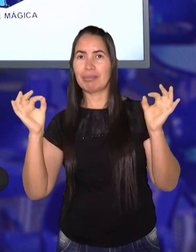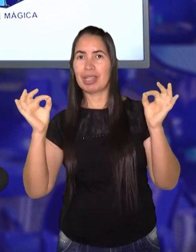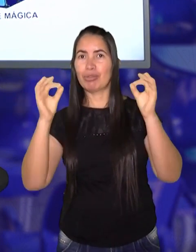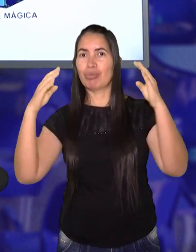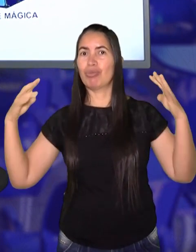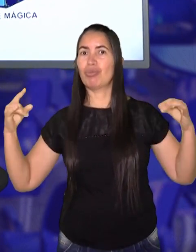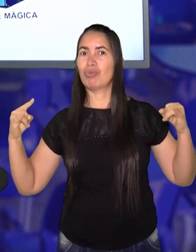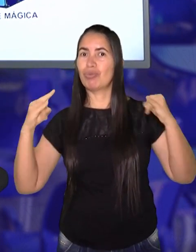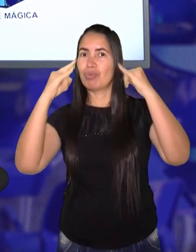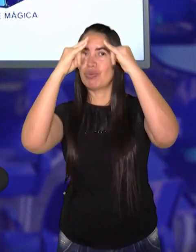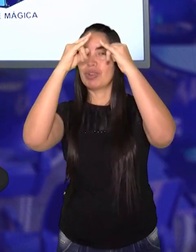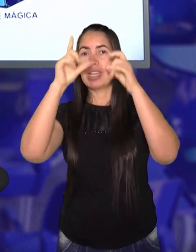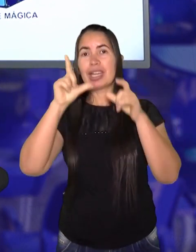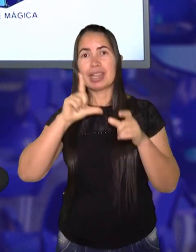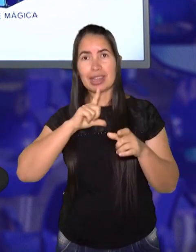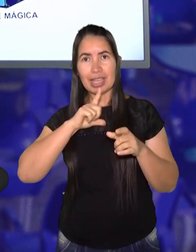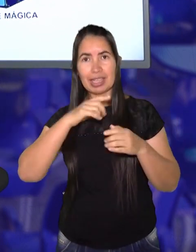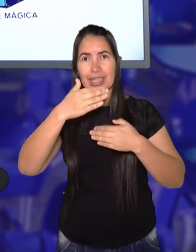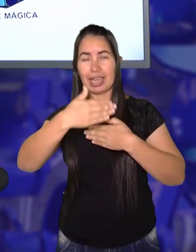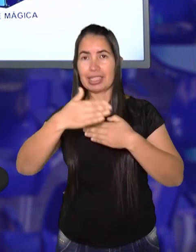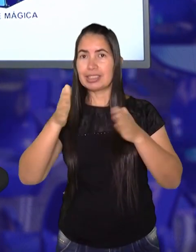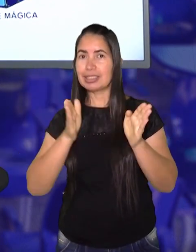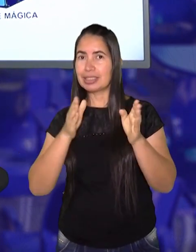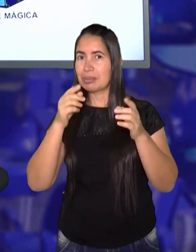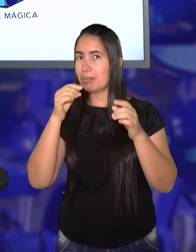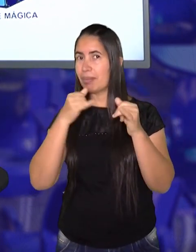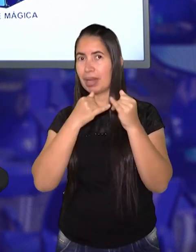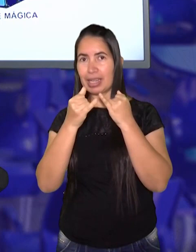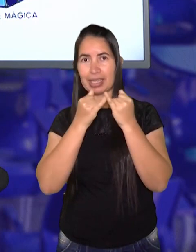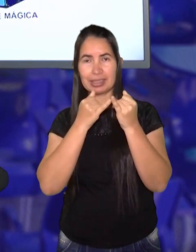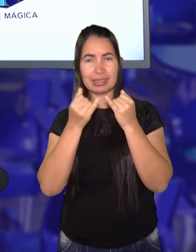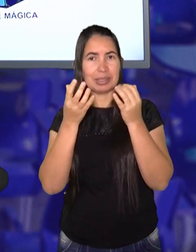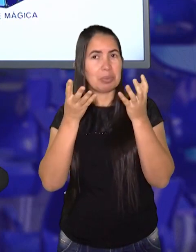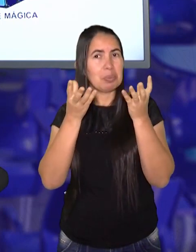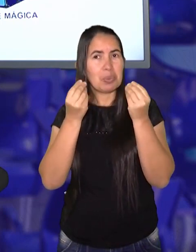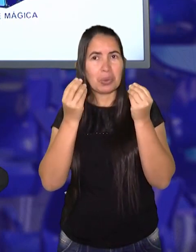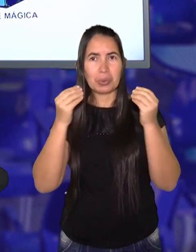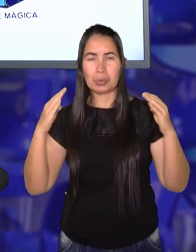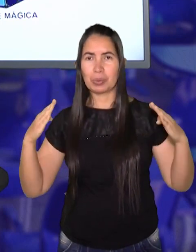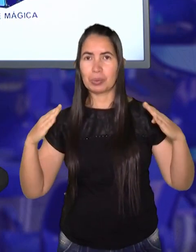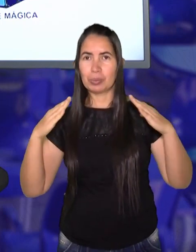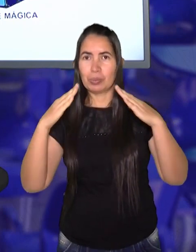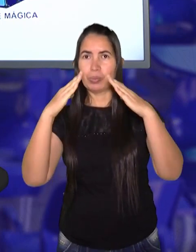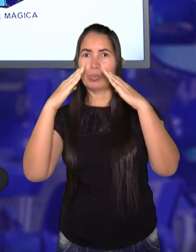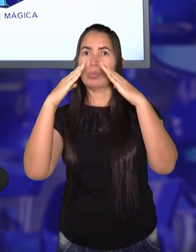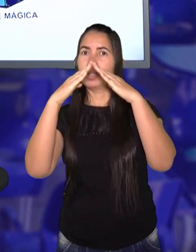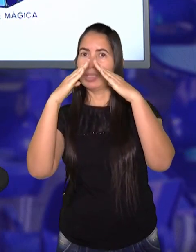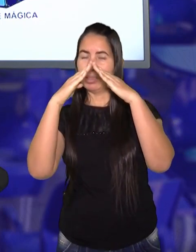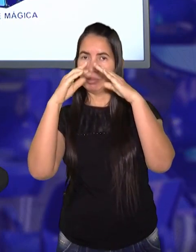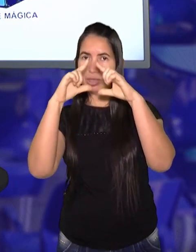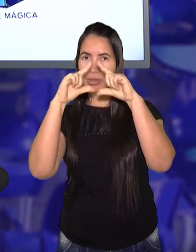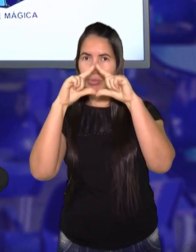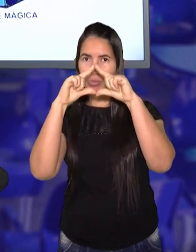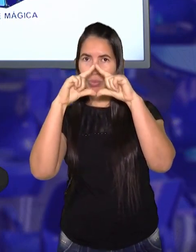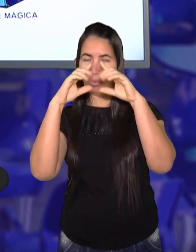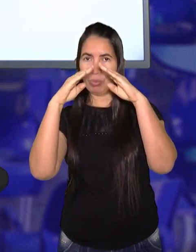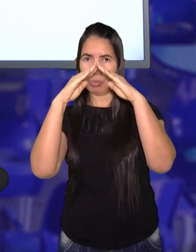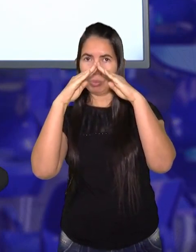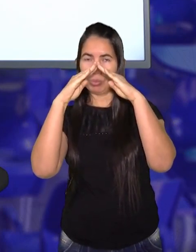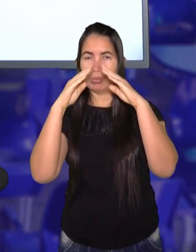Você já foi em alguma festinha? Tem caixinhas também que se parecem muito com as pirâmides de base triangular. Tá?